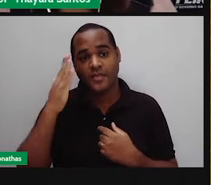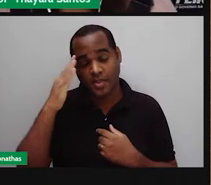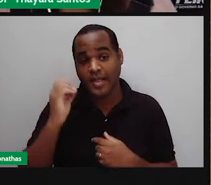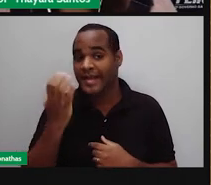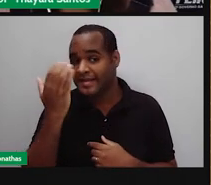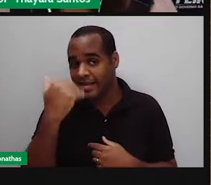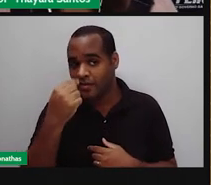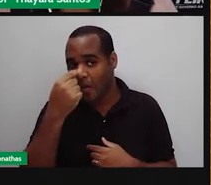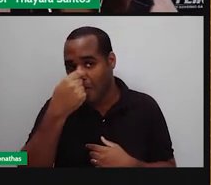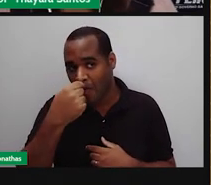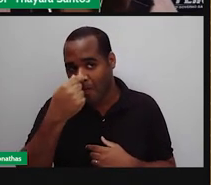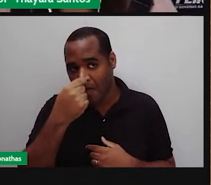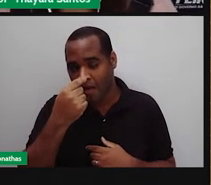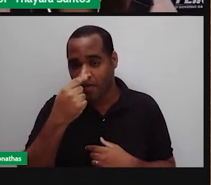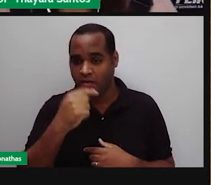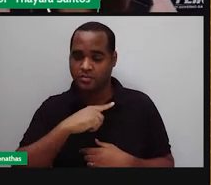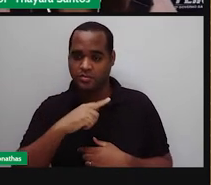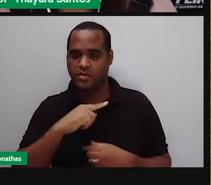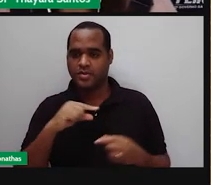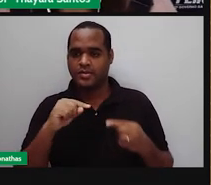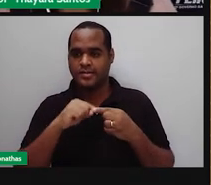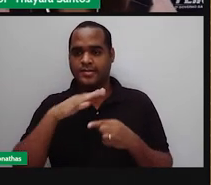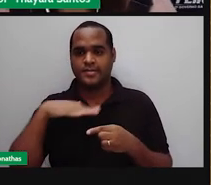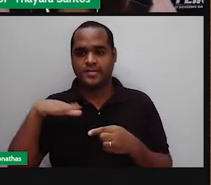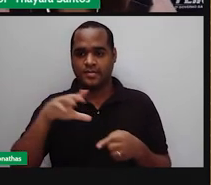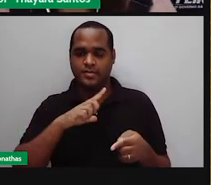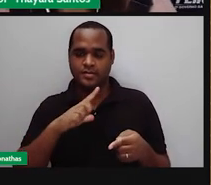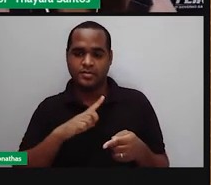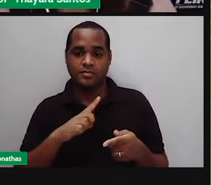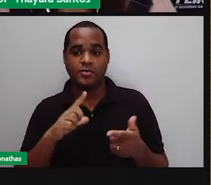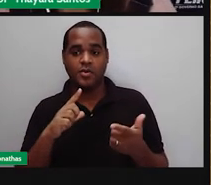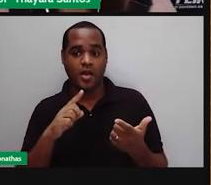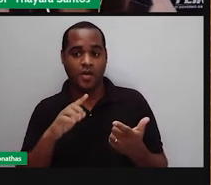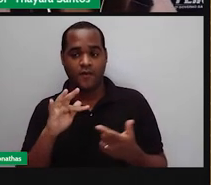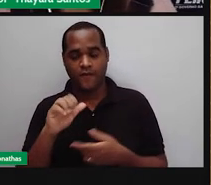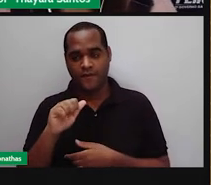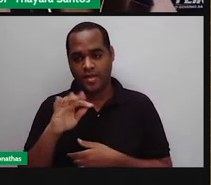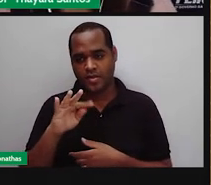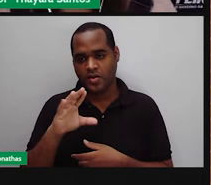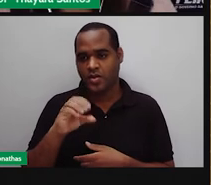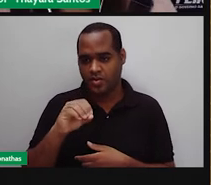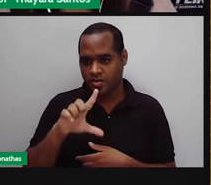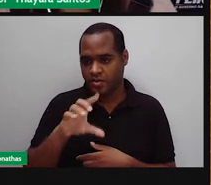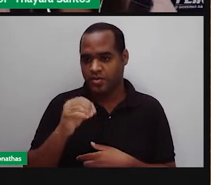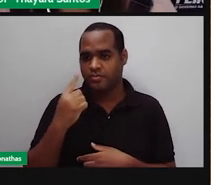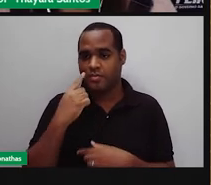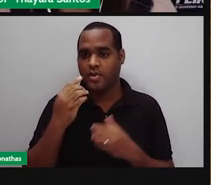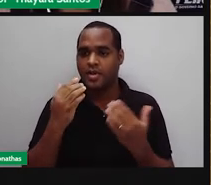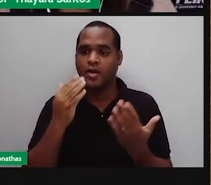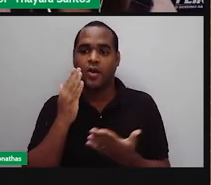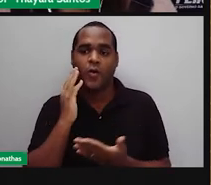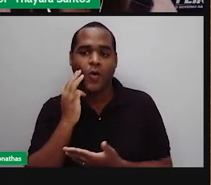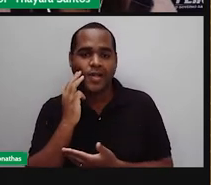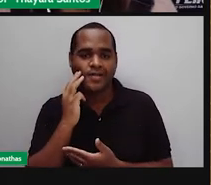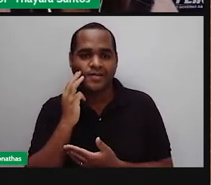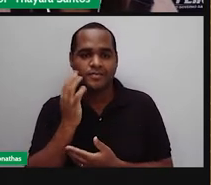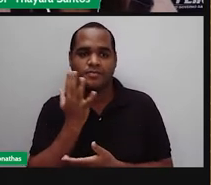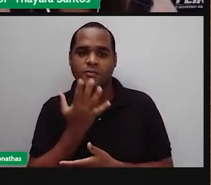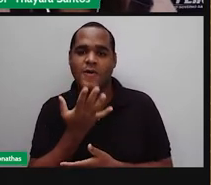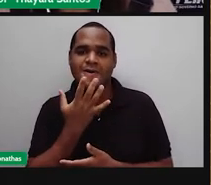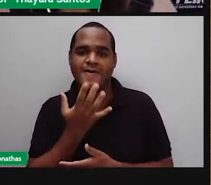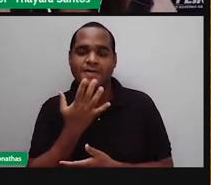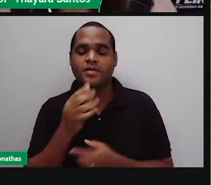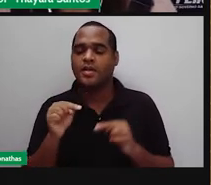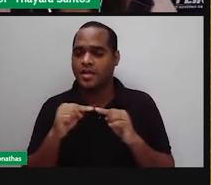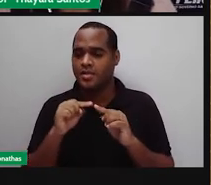nariz, a gente tem a região que a gente chama de epitélio olfatório, que aqui está representado por essa corzinha rosa. E